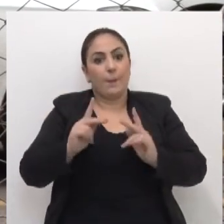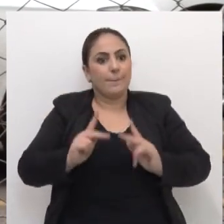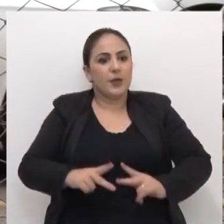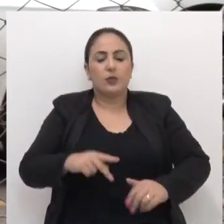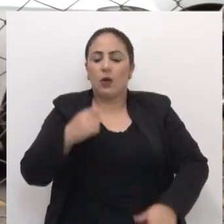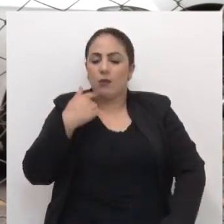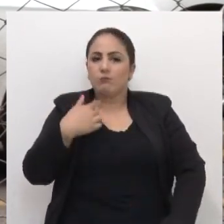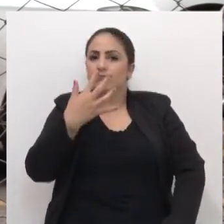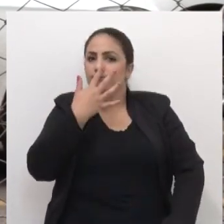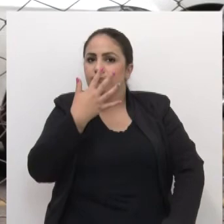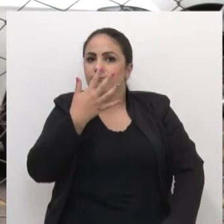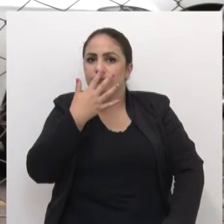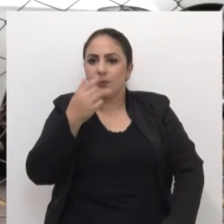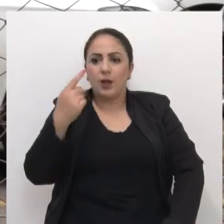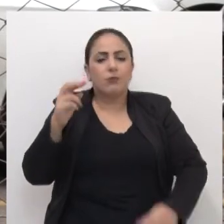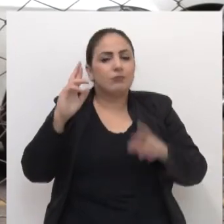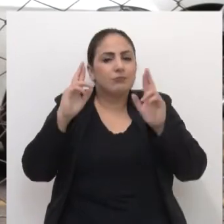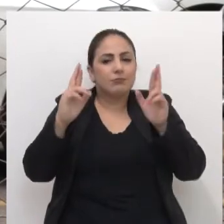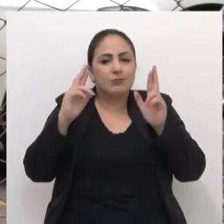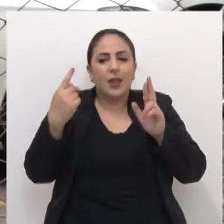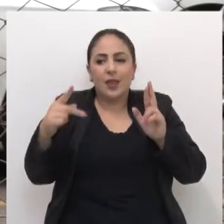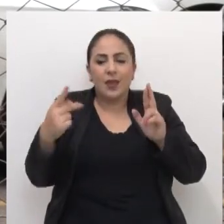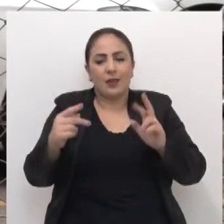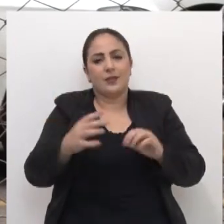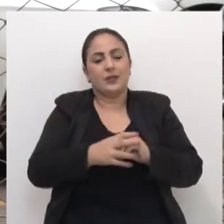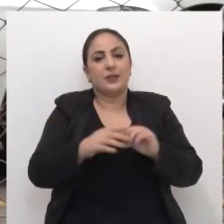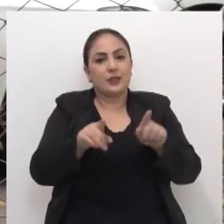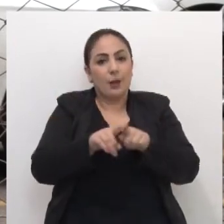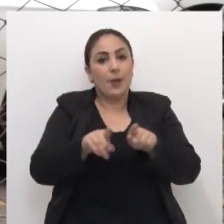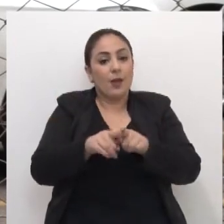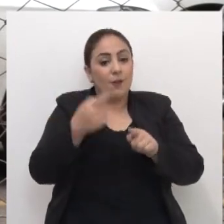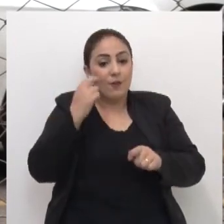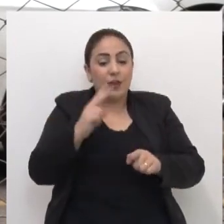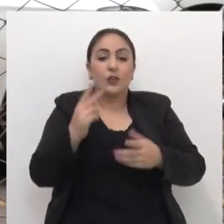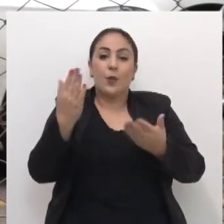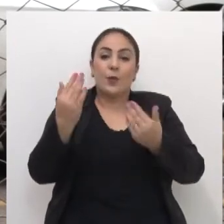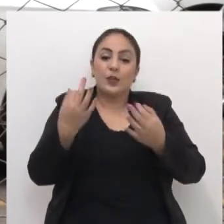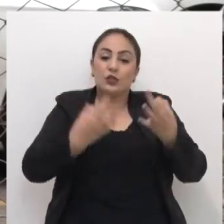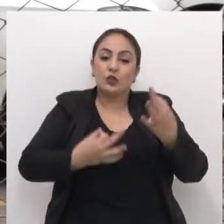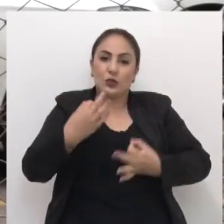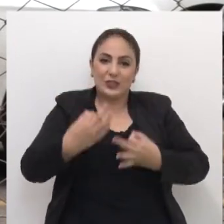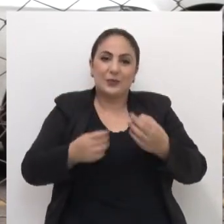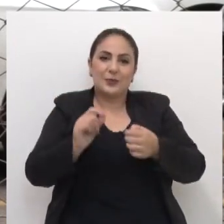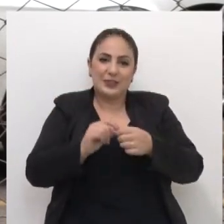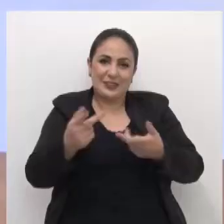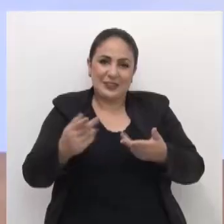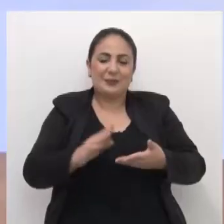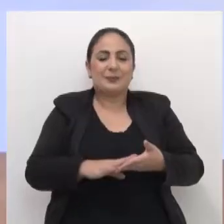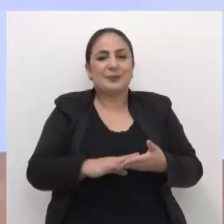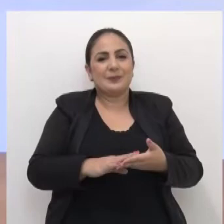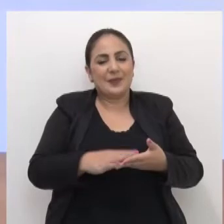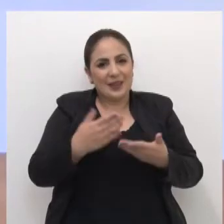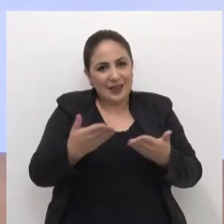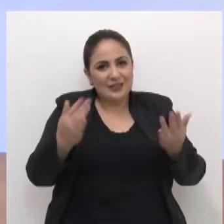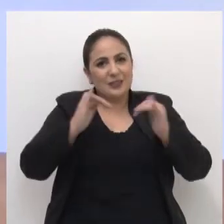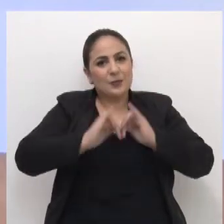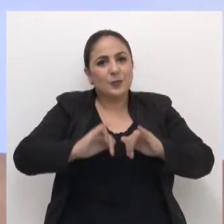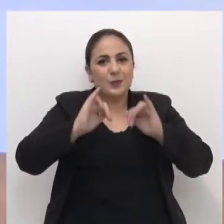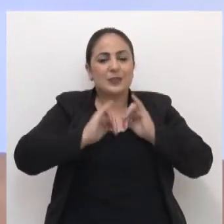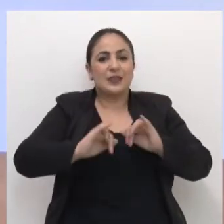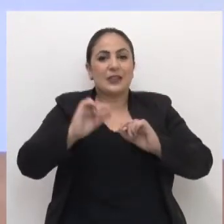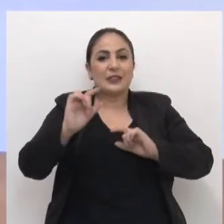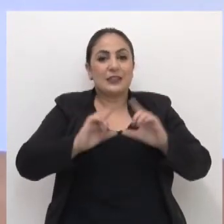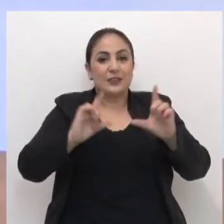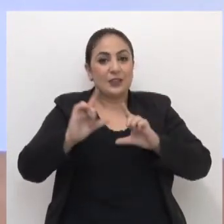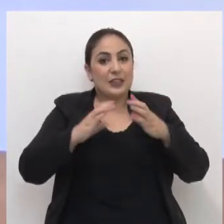uma pessoa que eu me admiro muito nele, torço por ele, né, então, eu vejo que uma homenagem é justa pra ele. E estas foram as